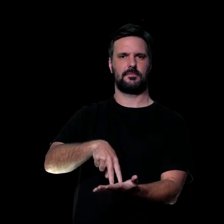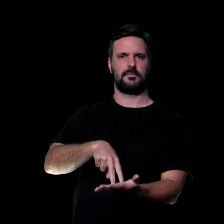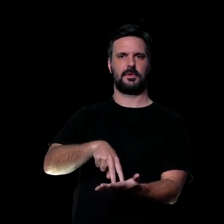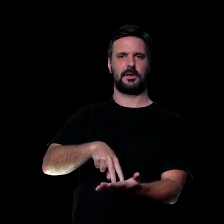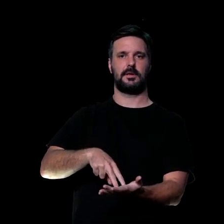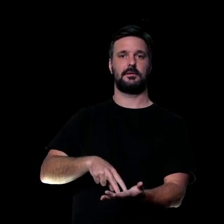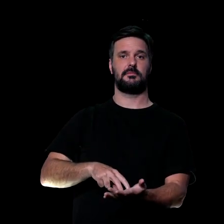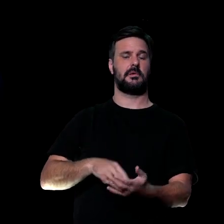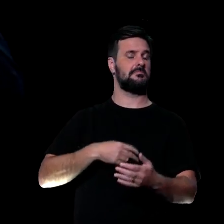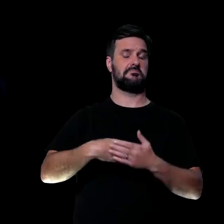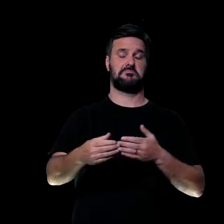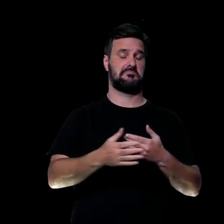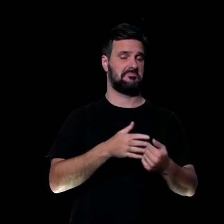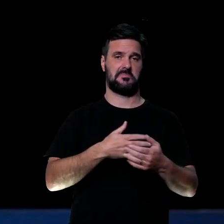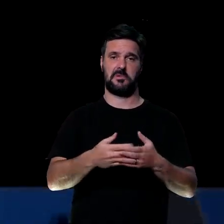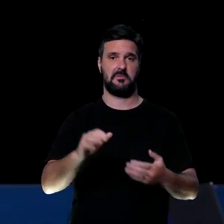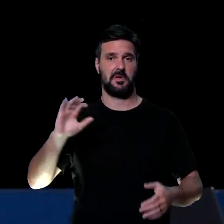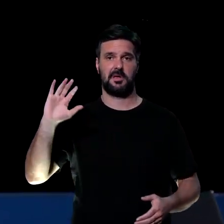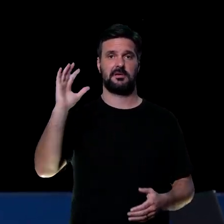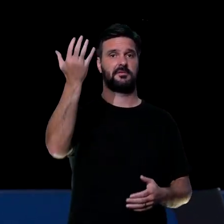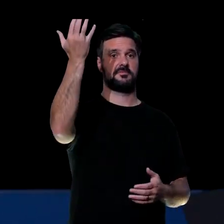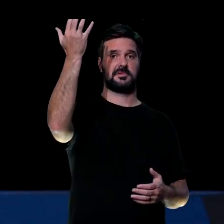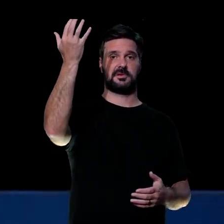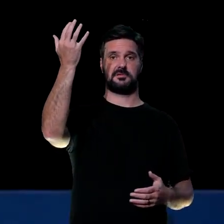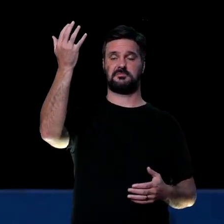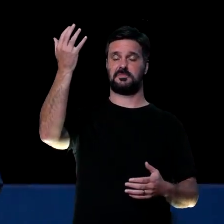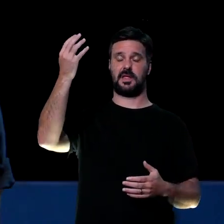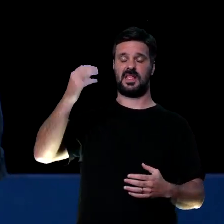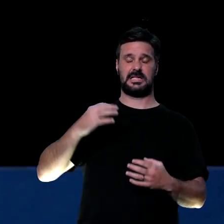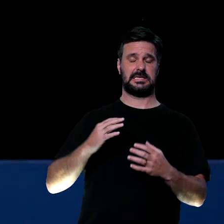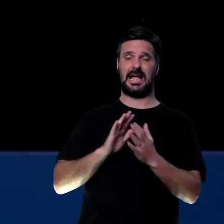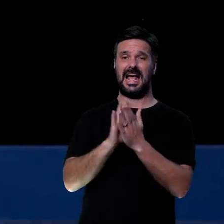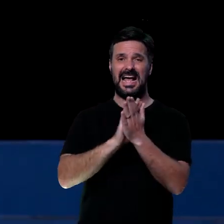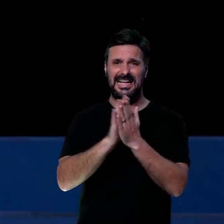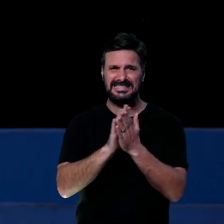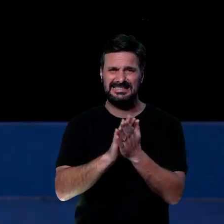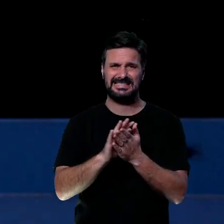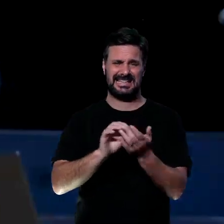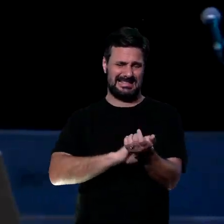Mesmo que venha empurrão, mesmo que venha o inimigo, mesmo que venha a ansiedade.